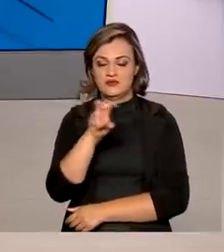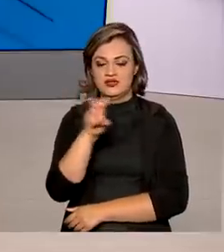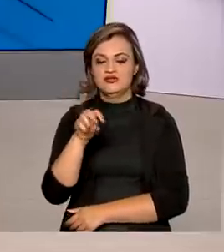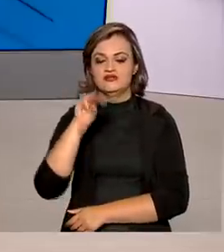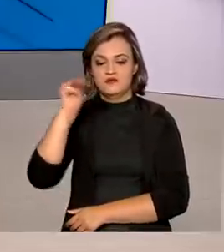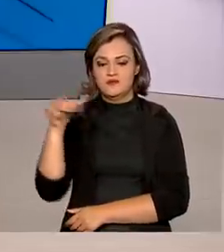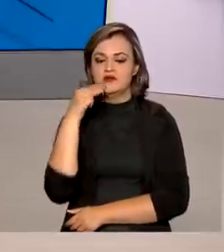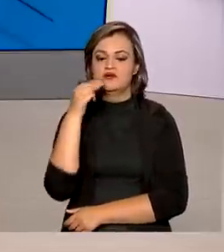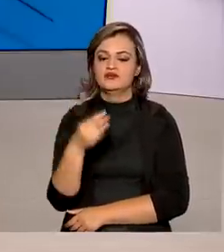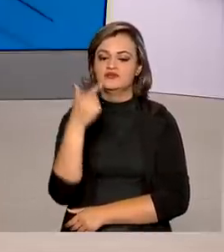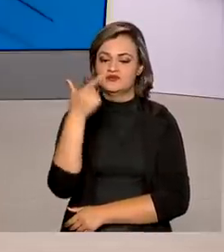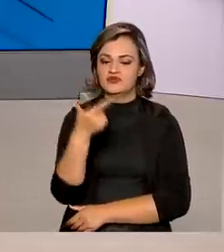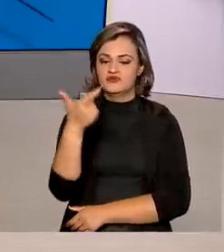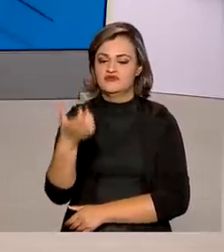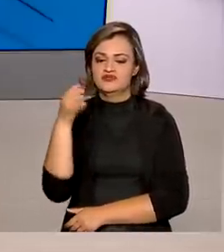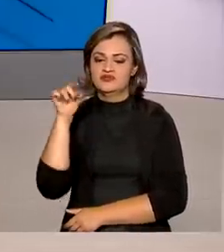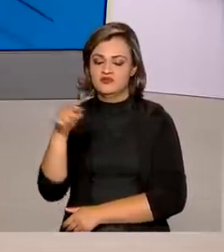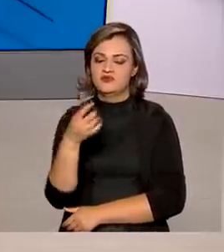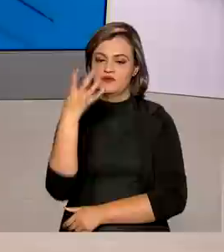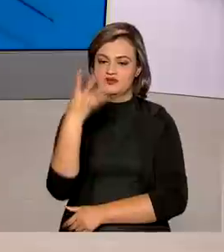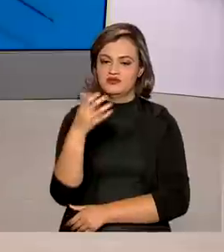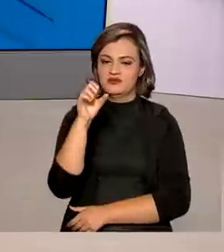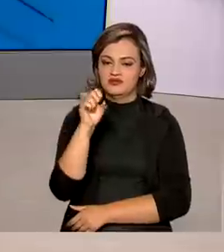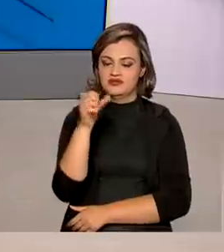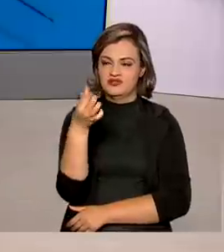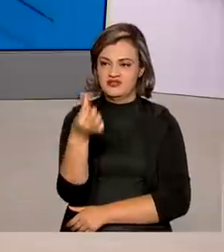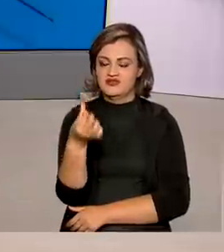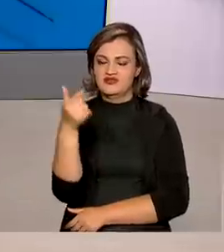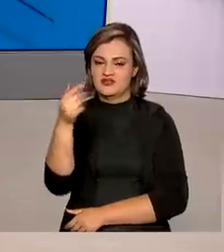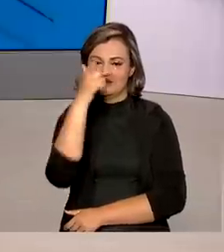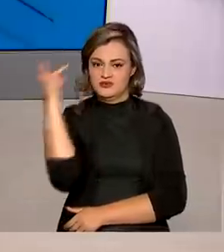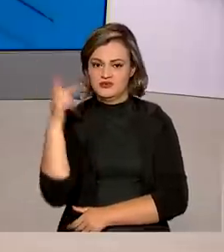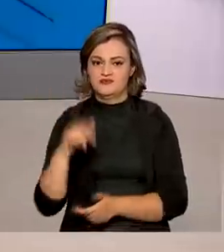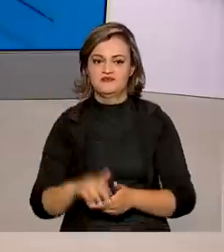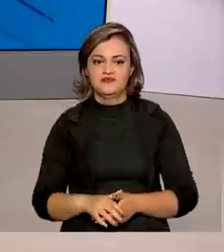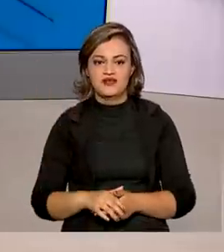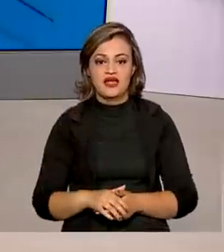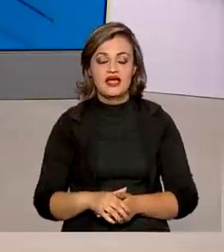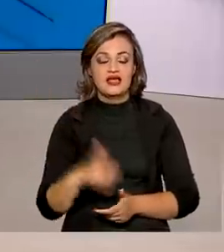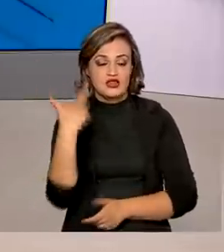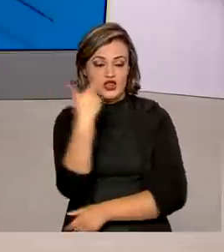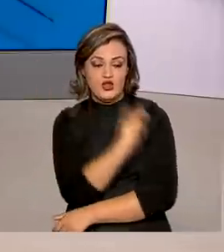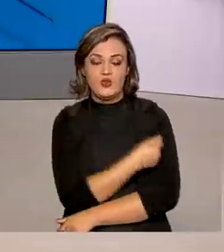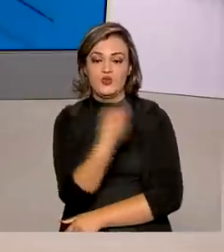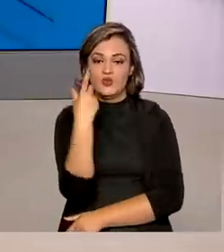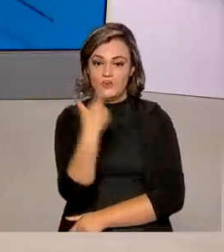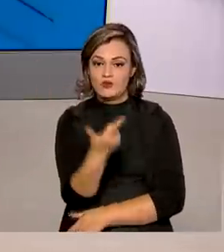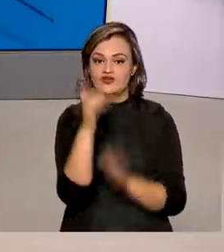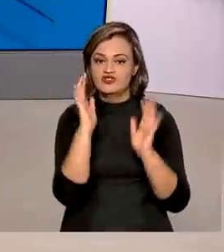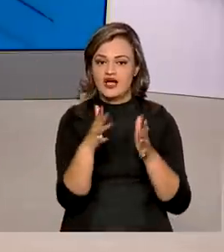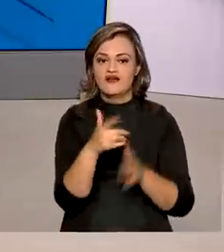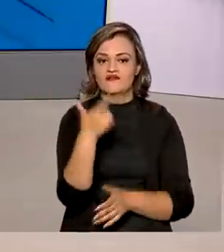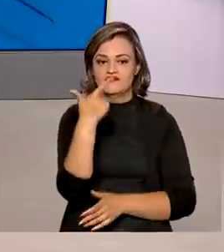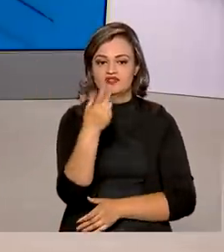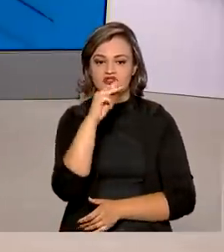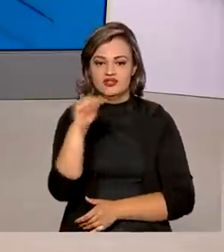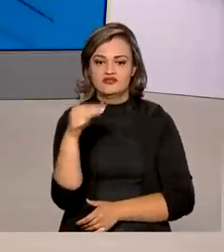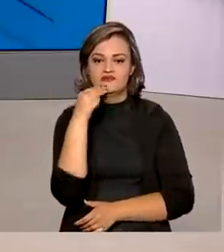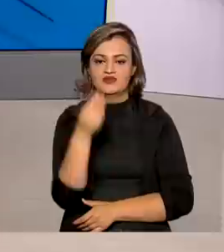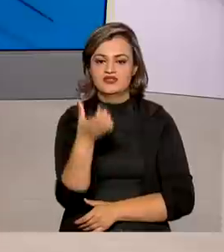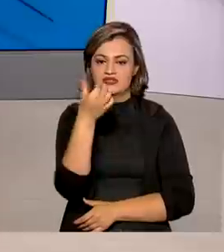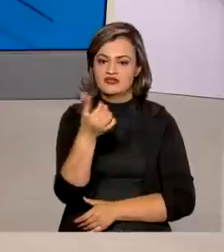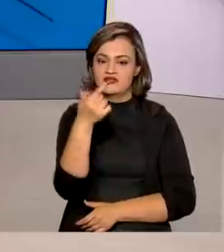milhões 226 mil 467 pessoas. E quem já tomou as duas doses? 23 milhões